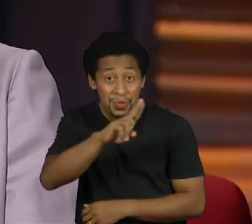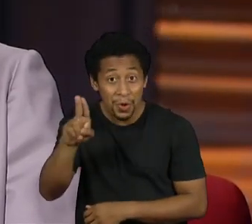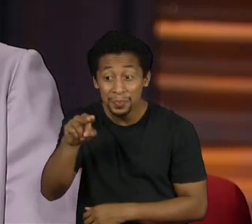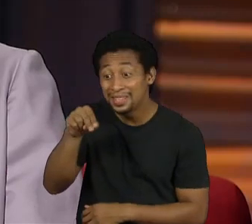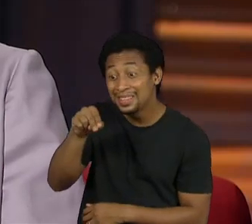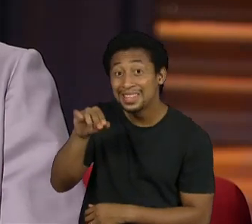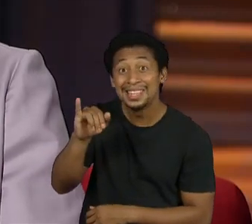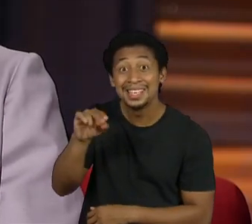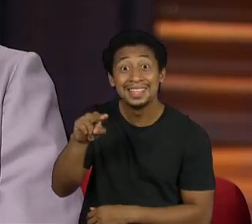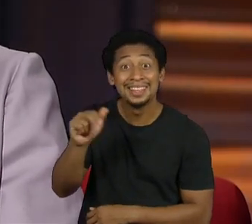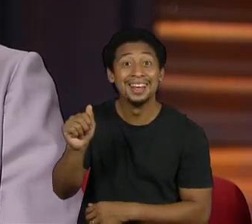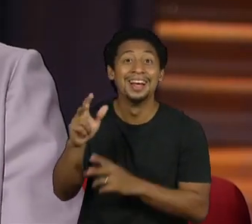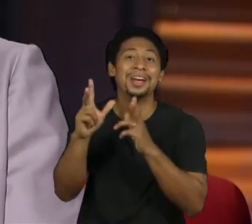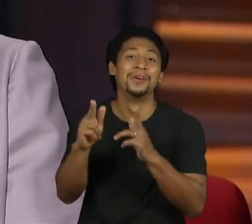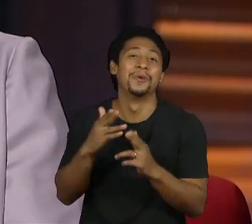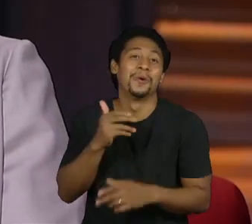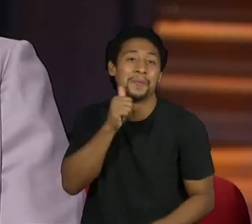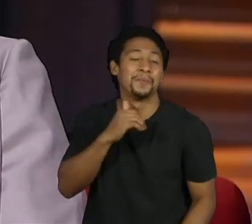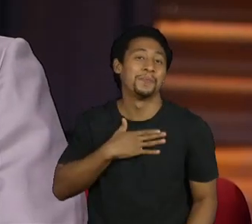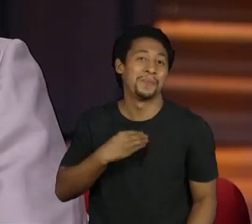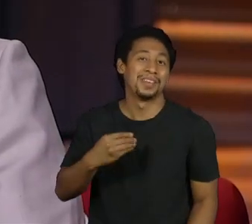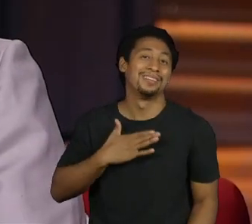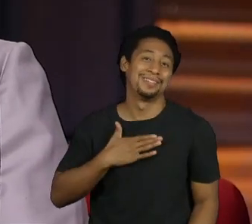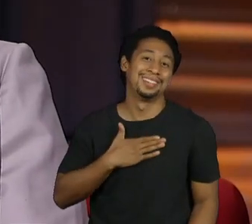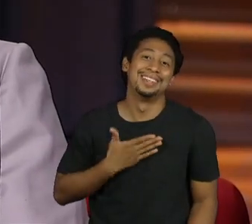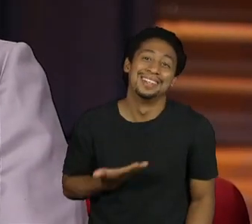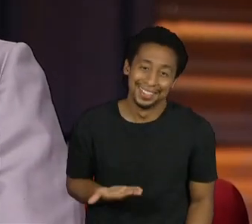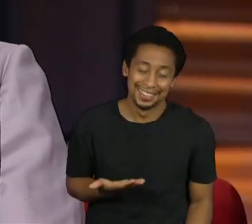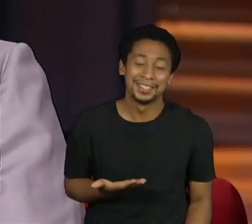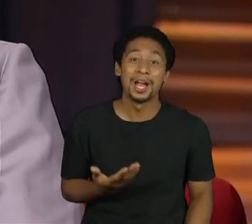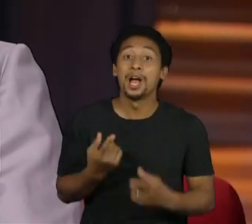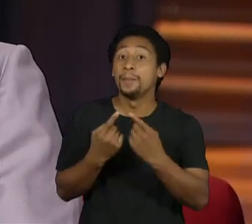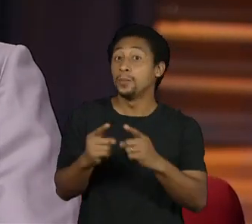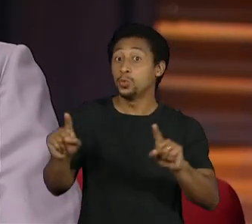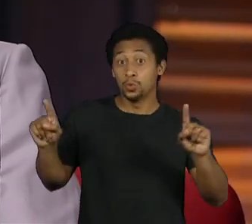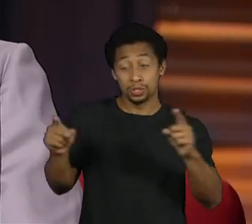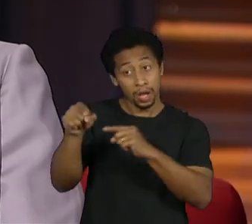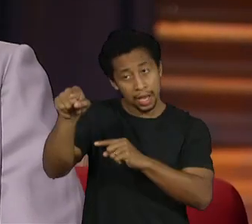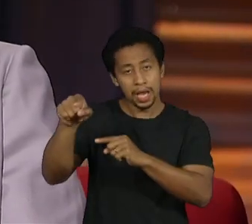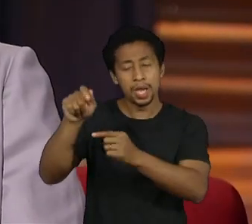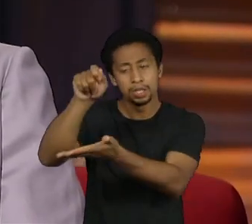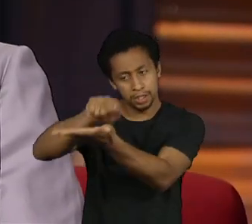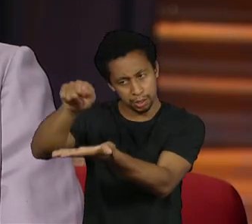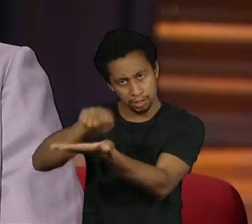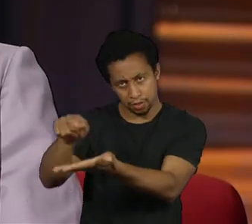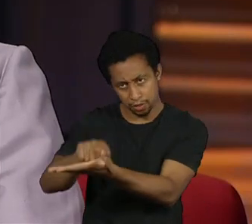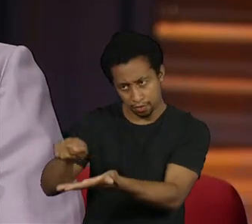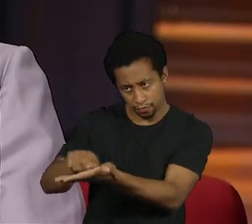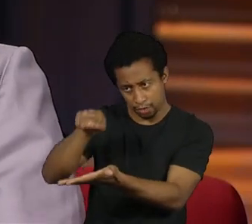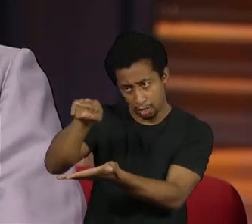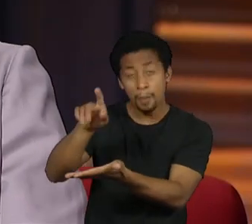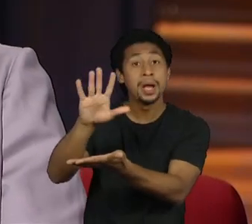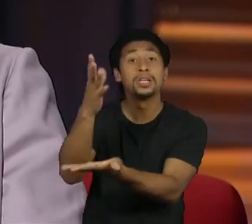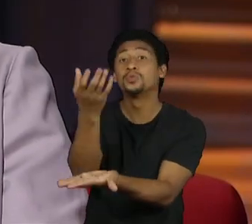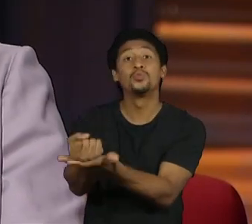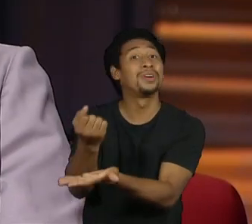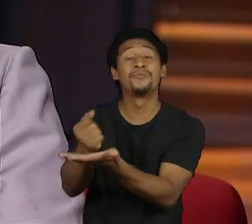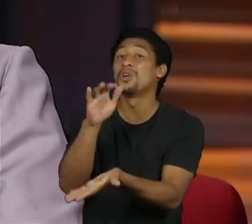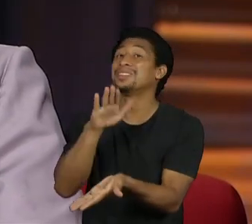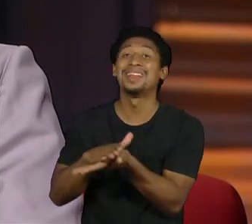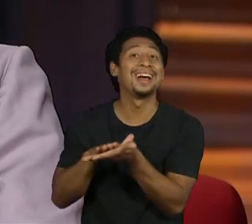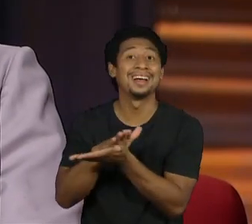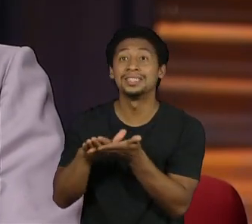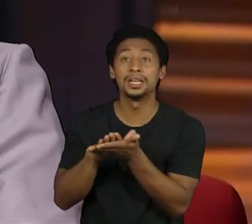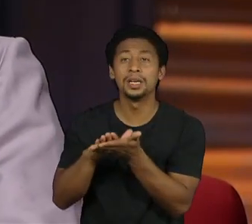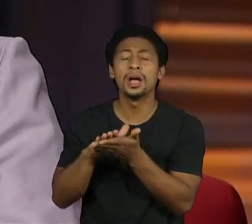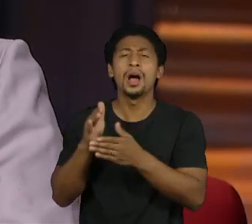Então, a gente tem muita coisa em comum. E essa música, ele não chegou a gravar, mas foi encontrado um vídeo dele no YouTube tocando